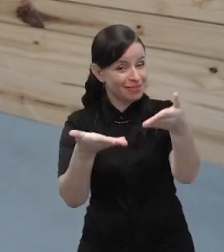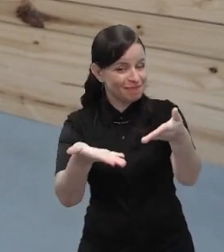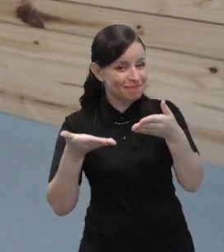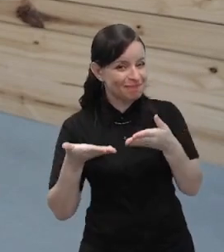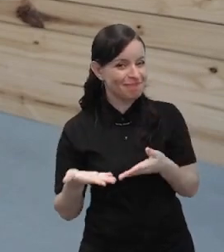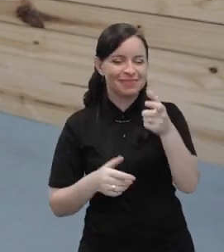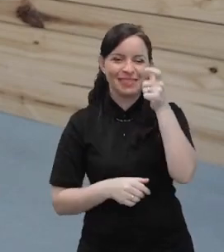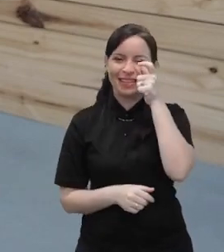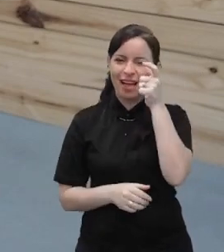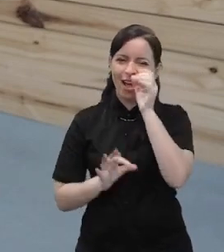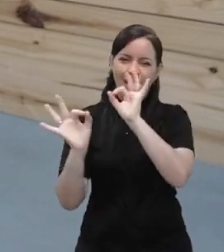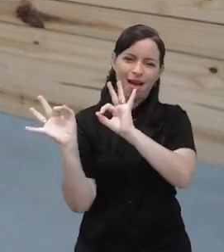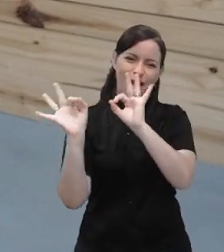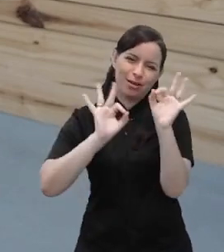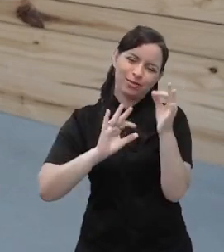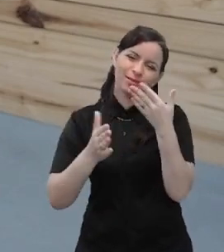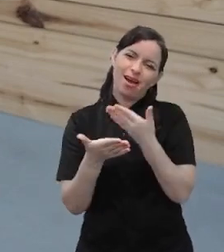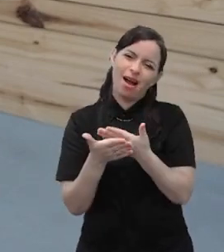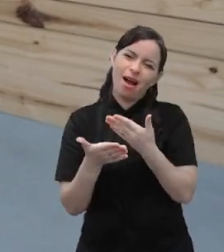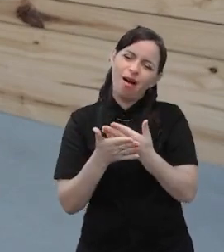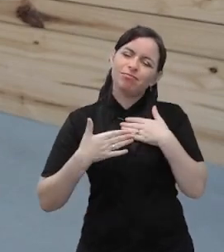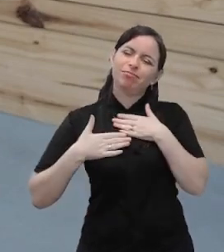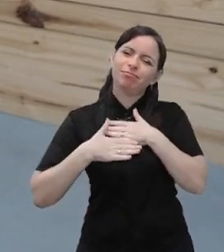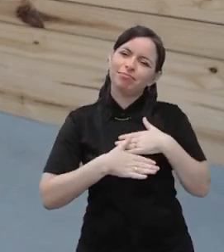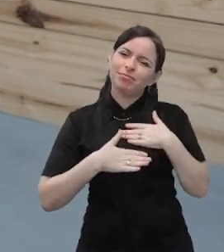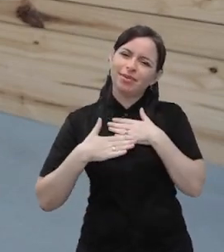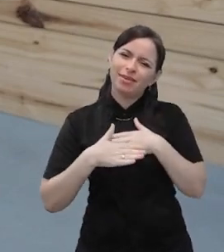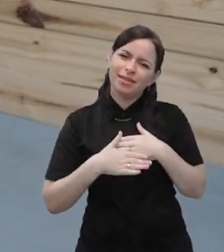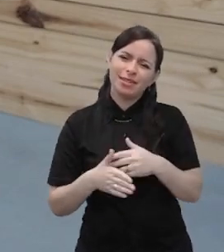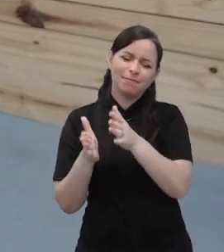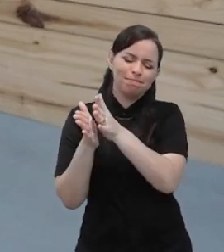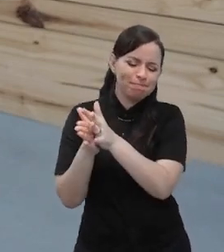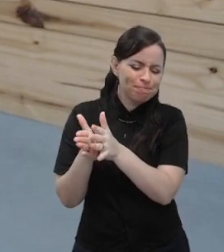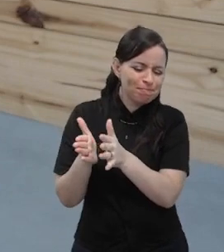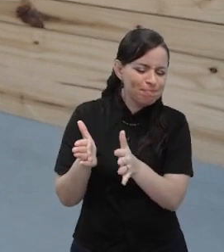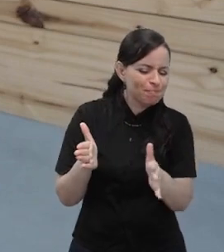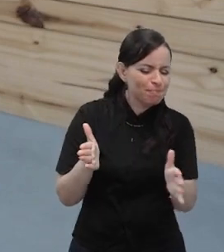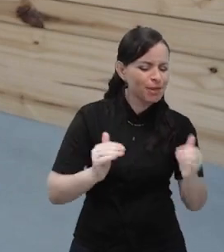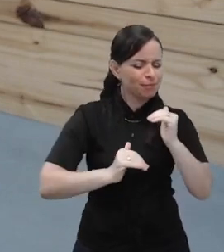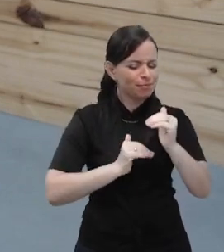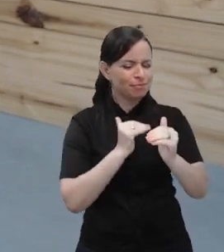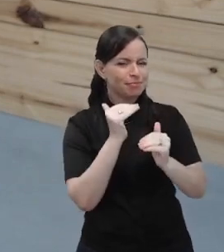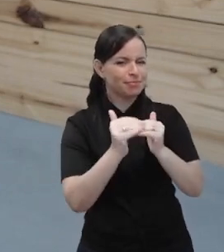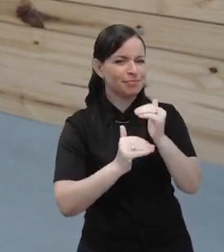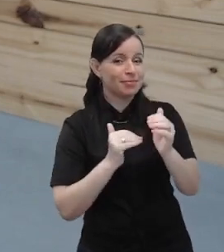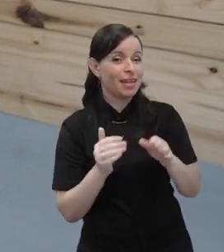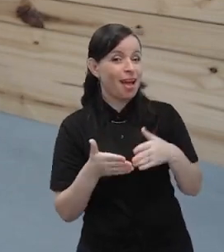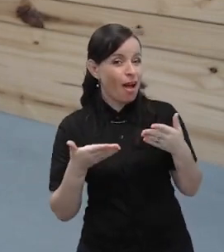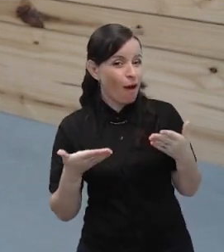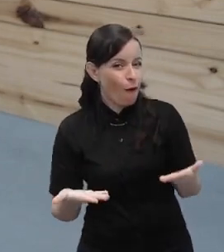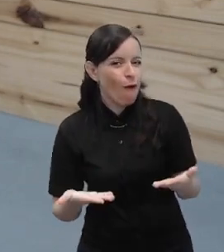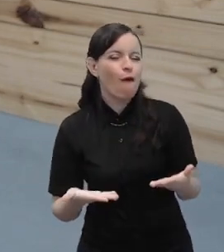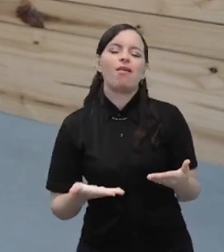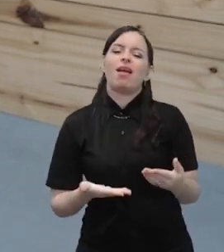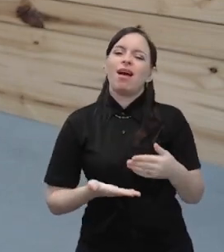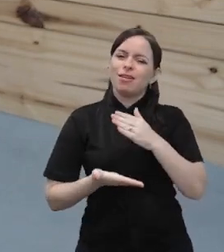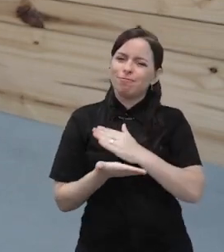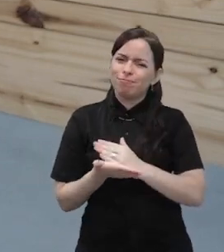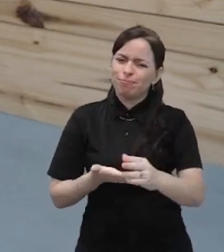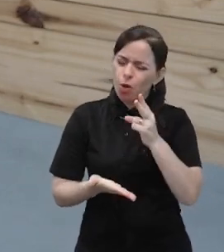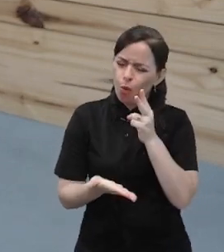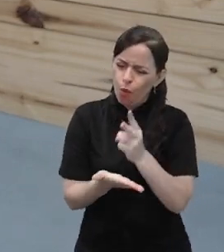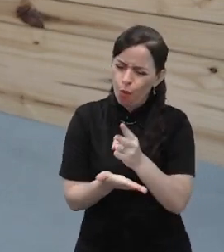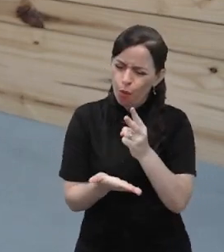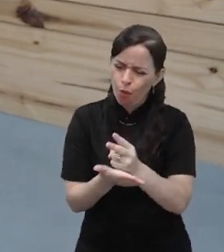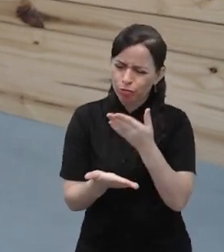tá? Foi um prazer realmente estar com você durante essa caminhada. E aí, peço a você que continue consultando o seu e